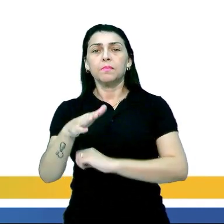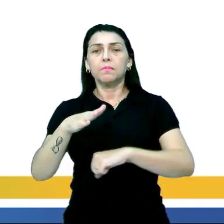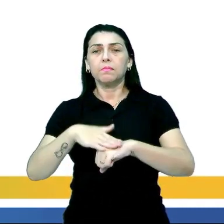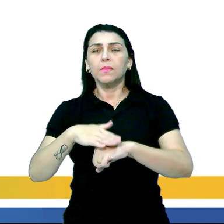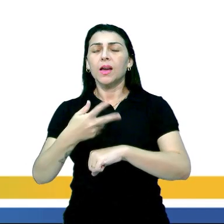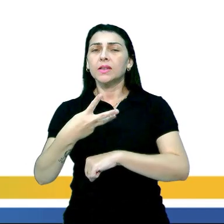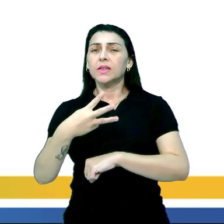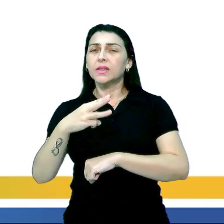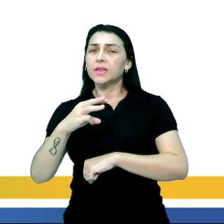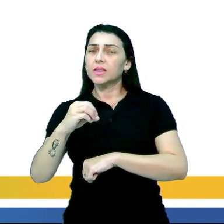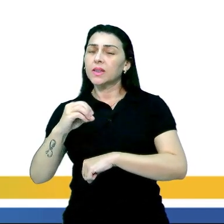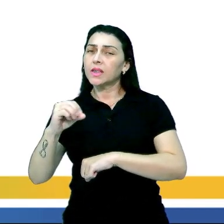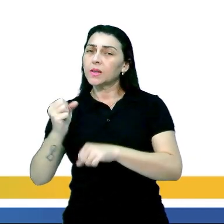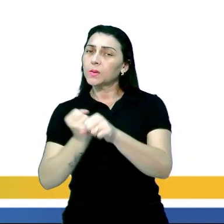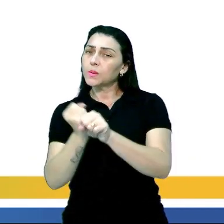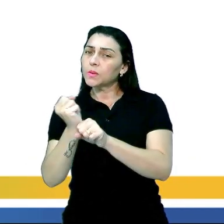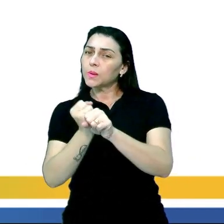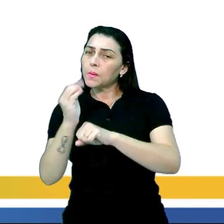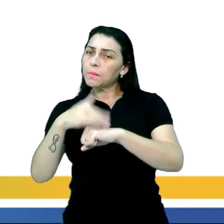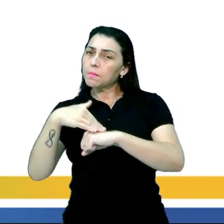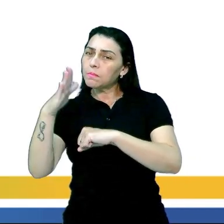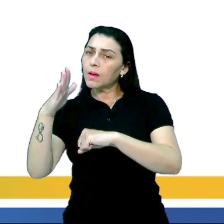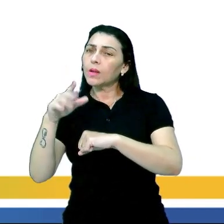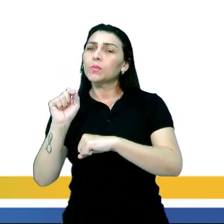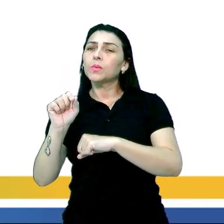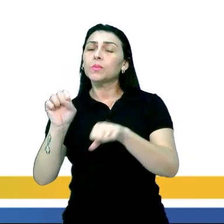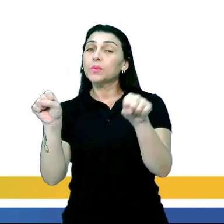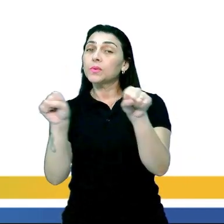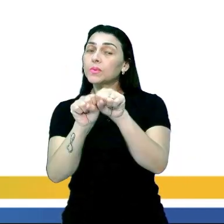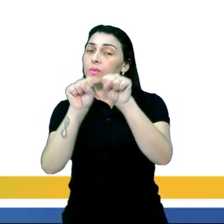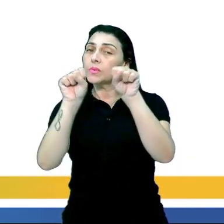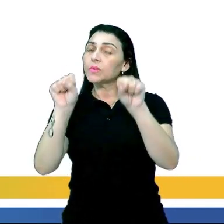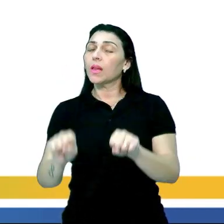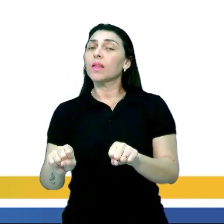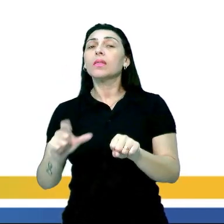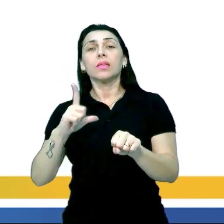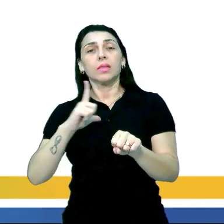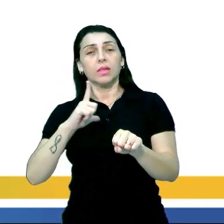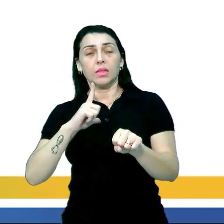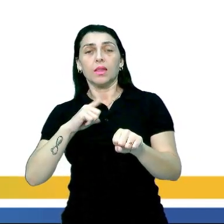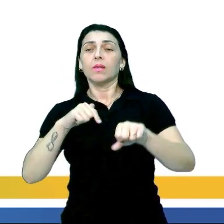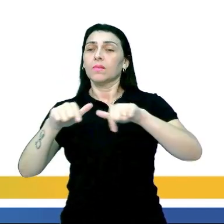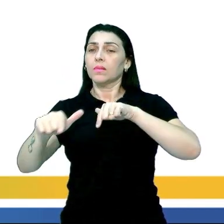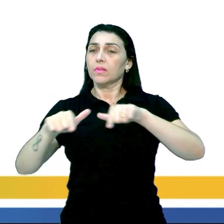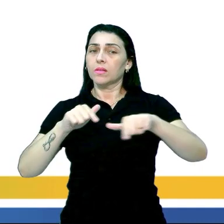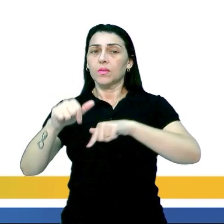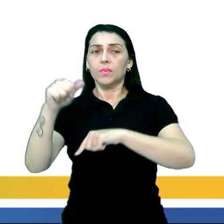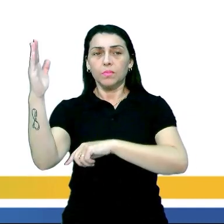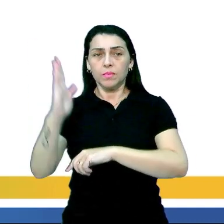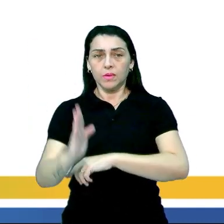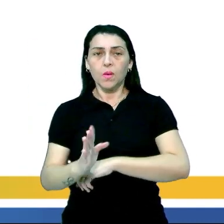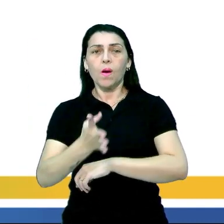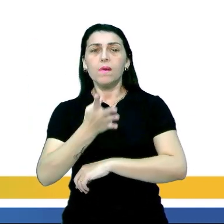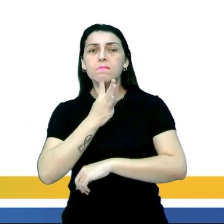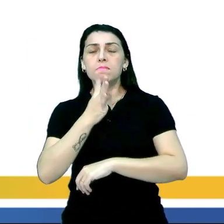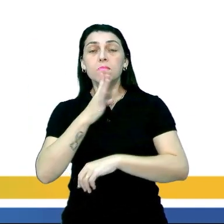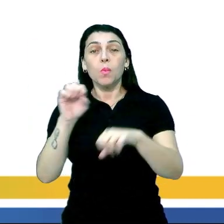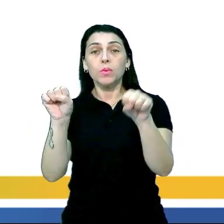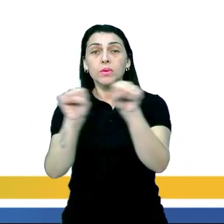seja, por mais de 300 anos, vigorou um sistema de trabalho no Brasil